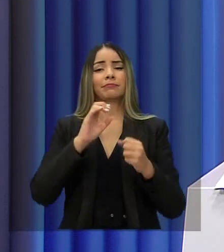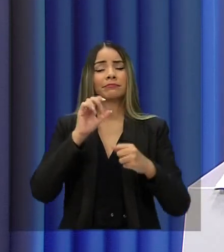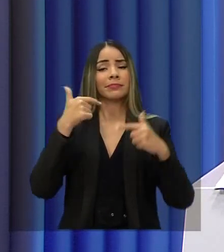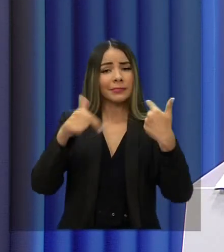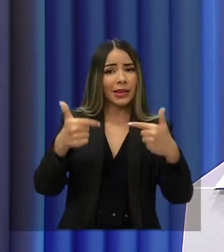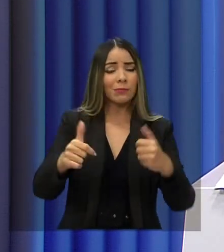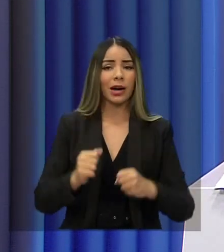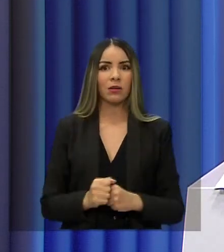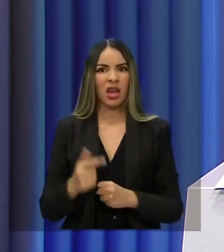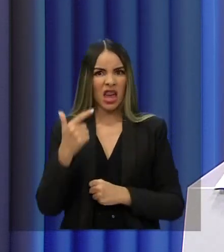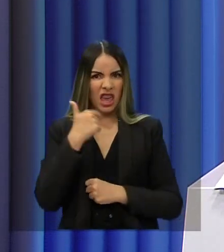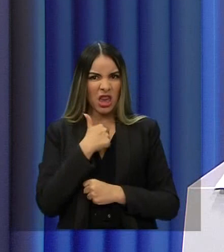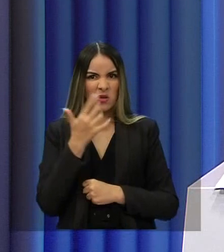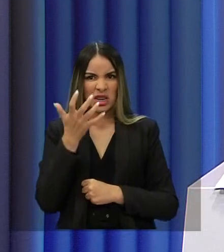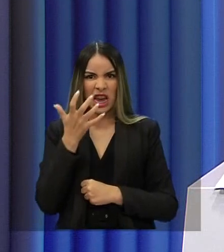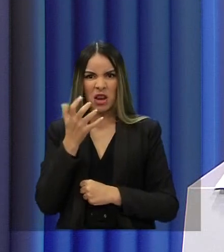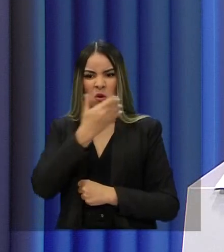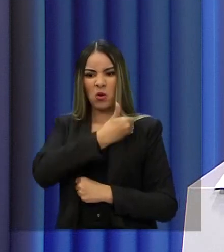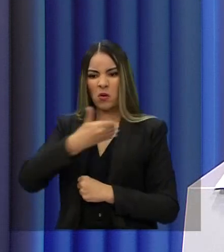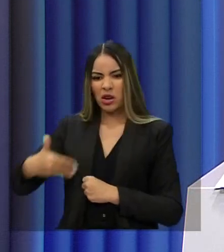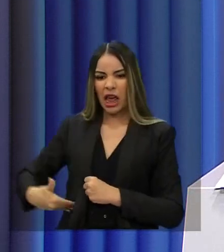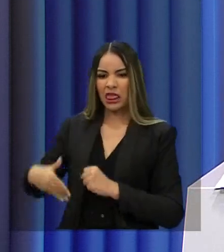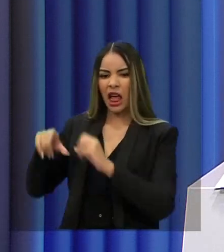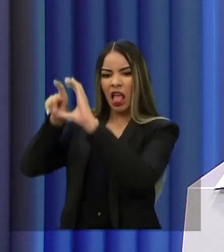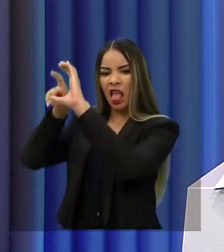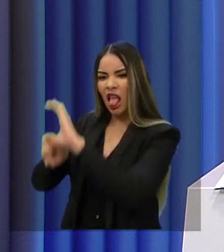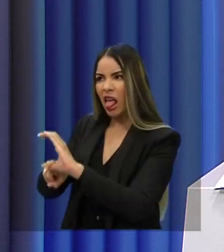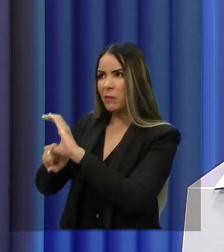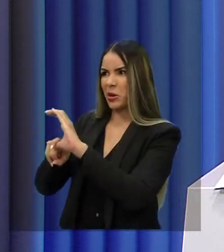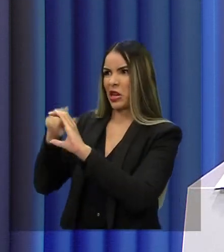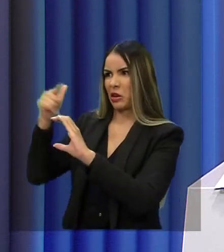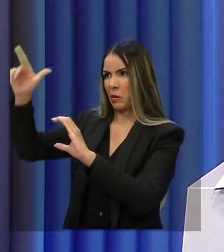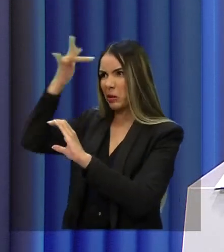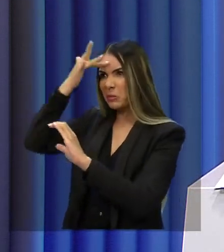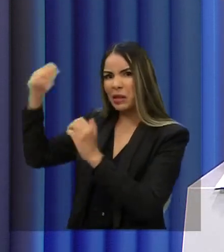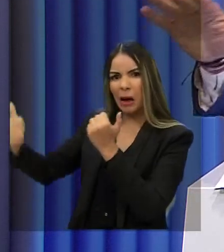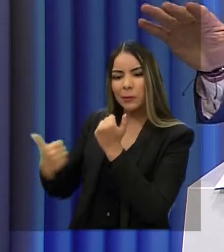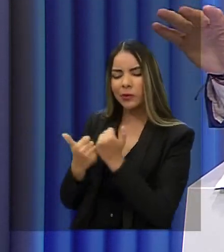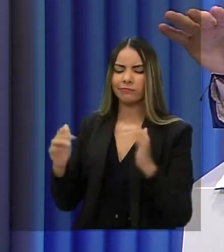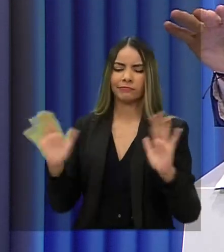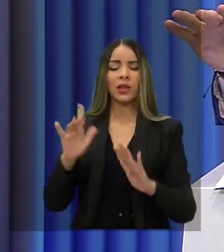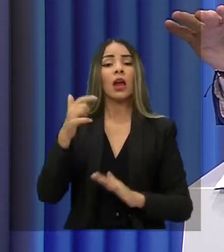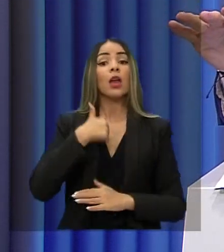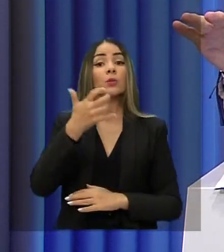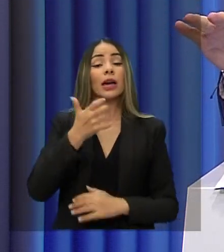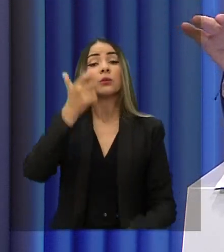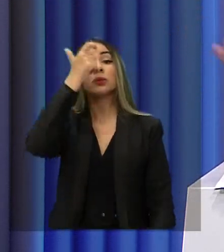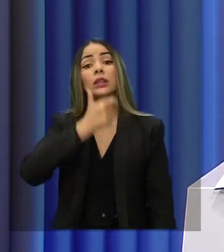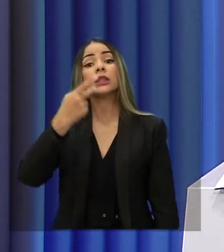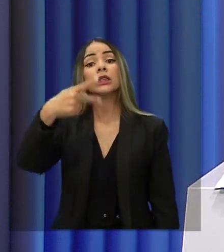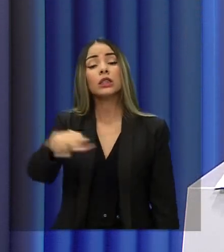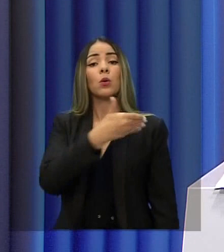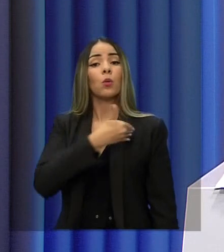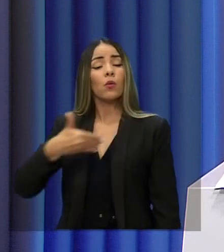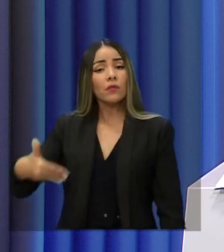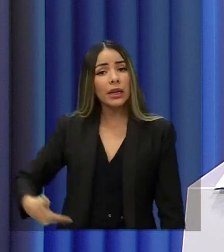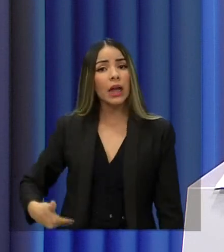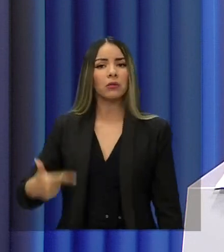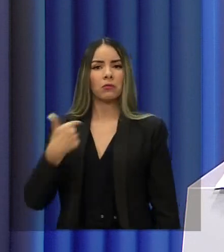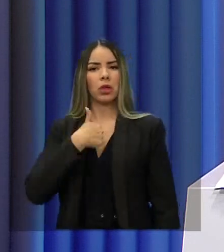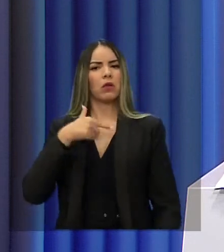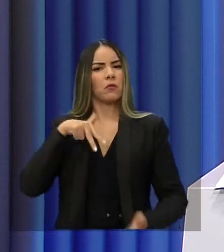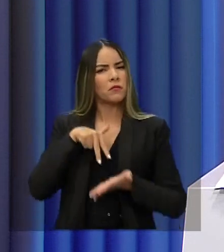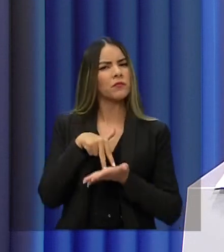governador dependente de padrinhos. Eu quero ser o seu governador, que vai governar sob qualquer circunstância política eleitoral, que vai ter